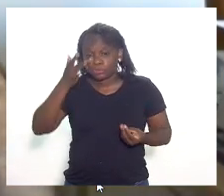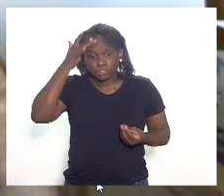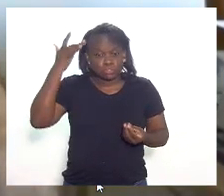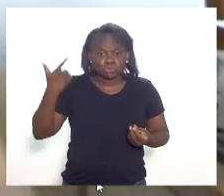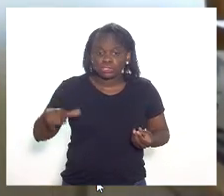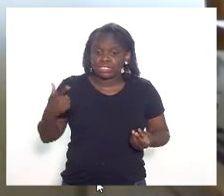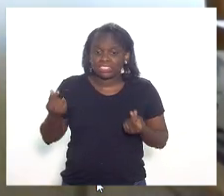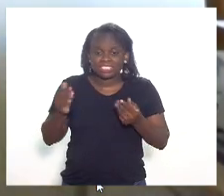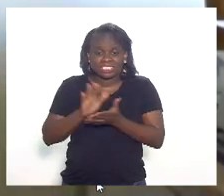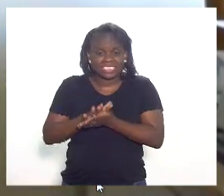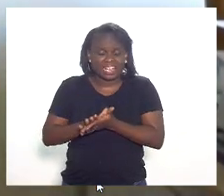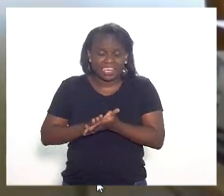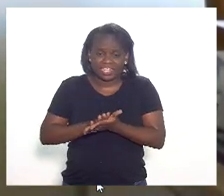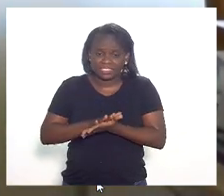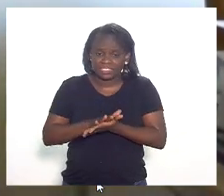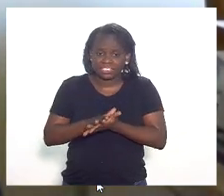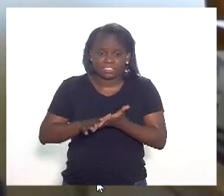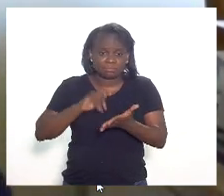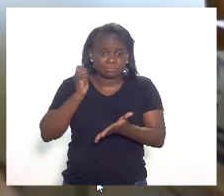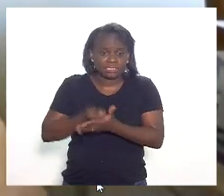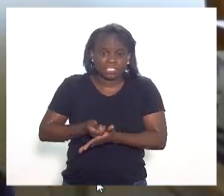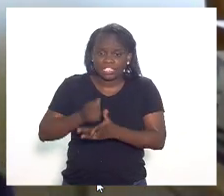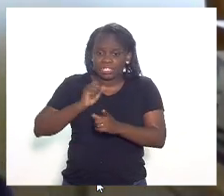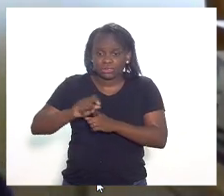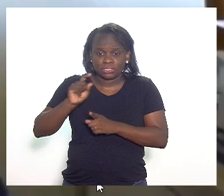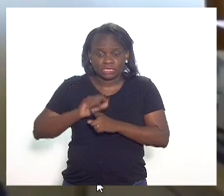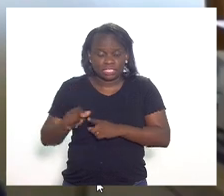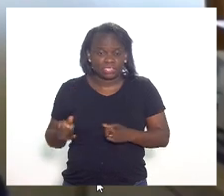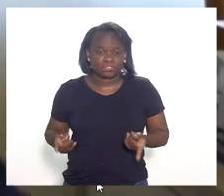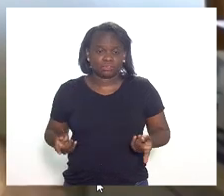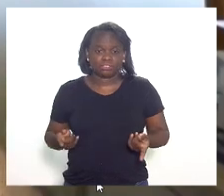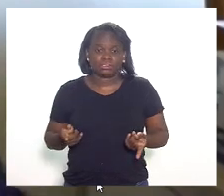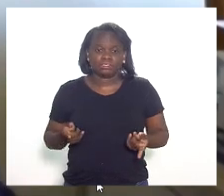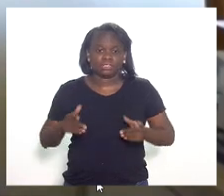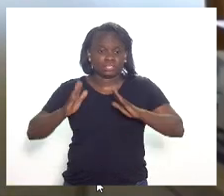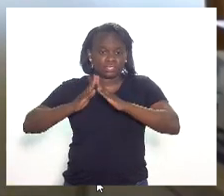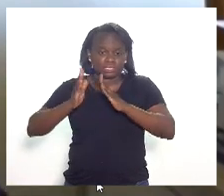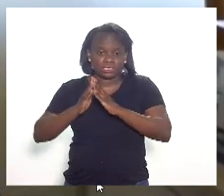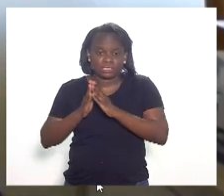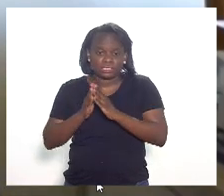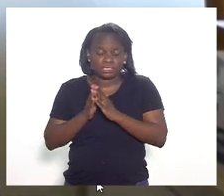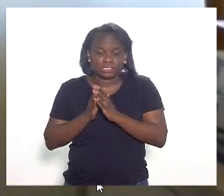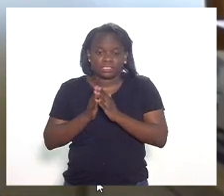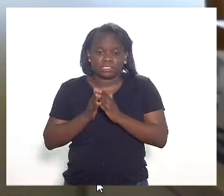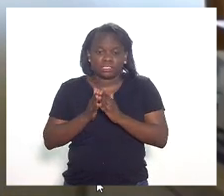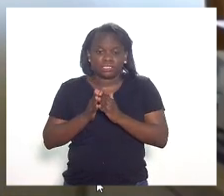não tem mais nenhum recurso para pagar um mero aluguel na casa...